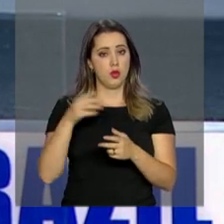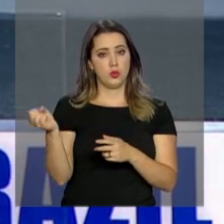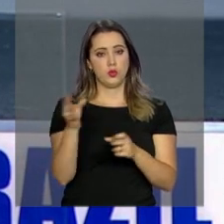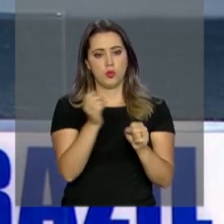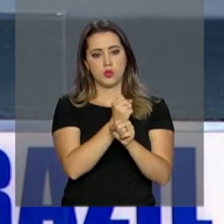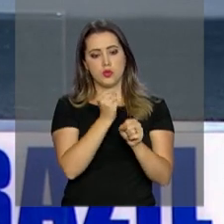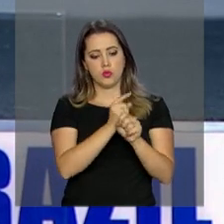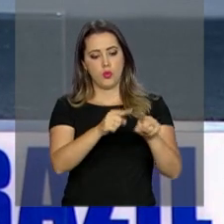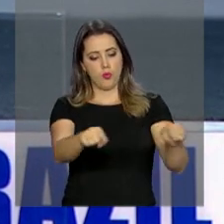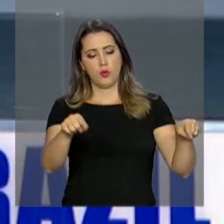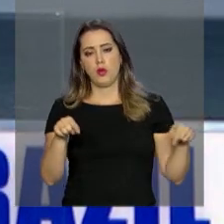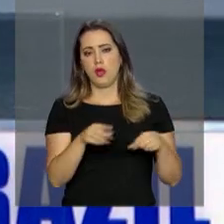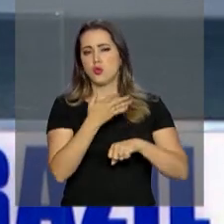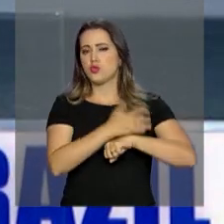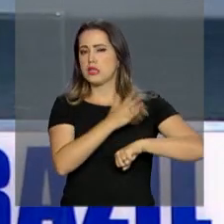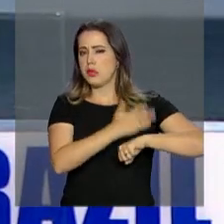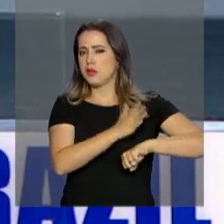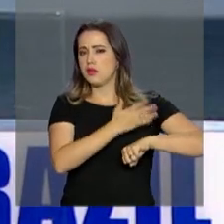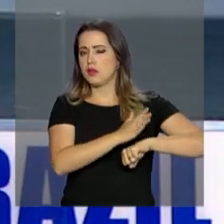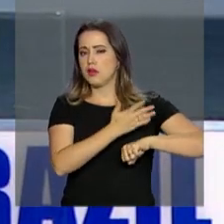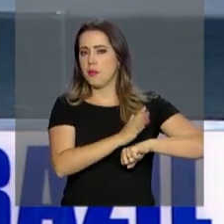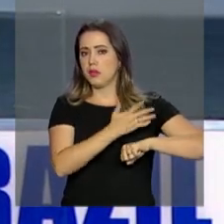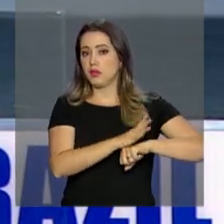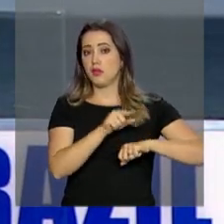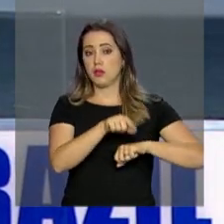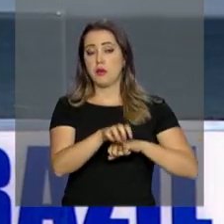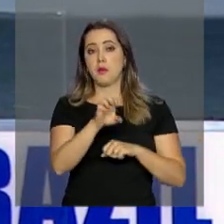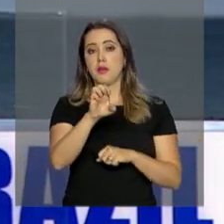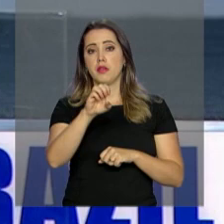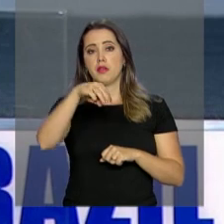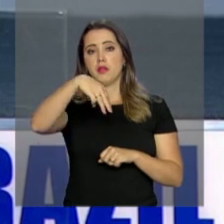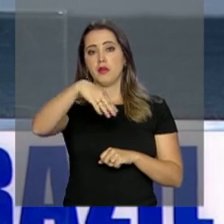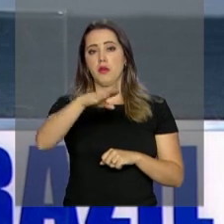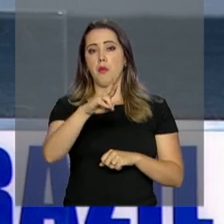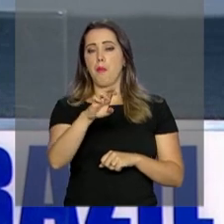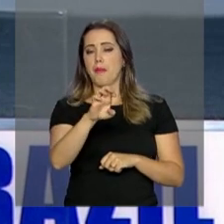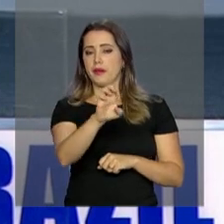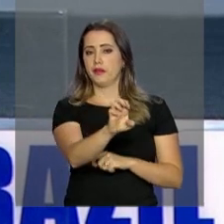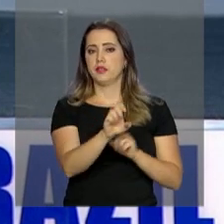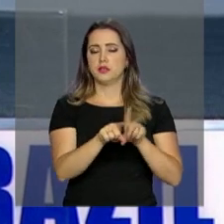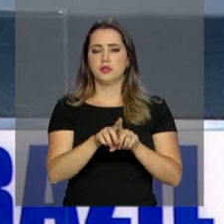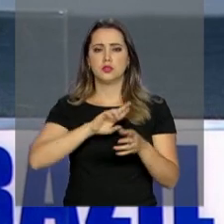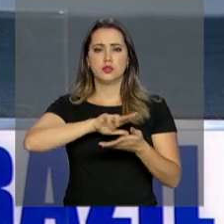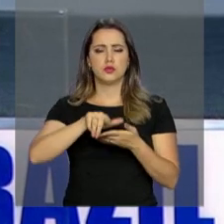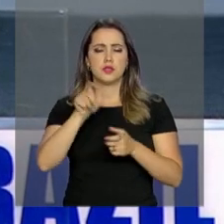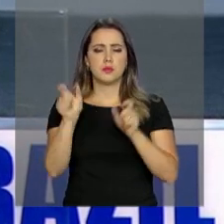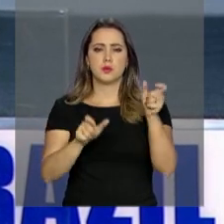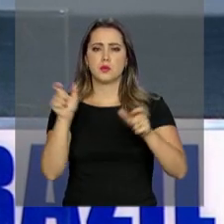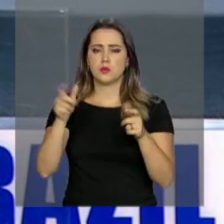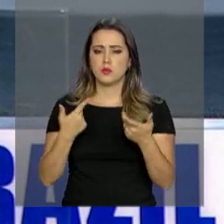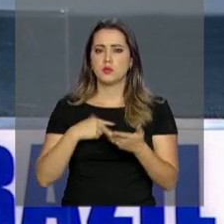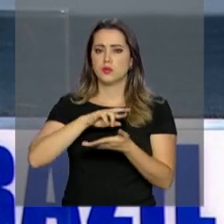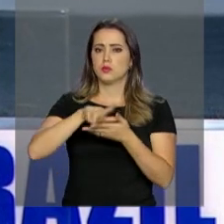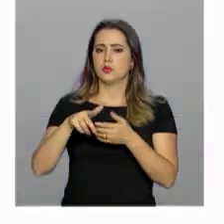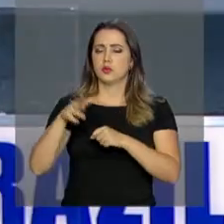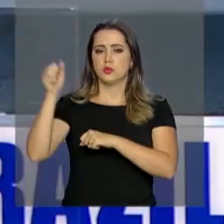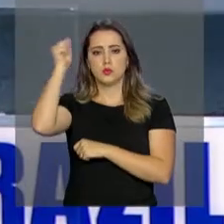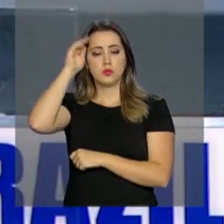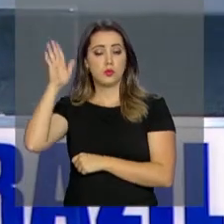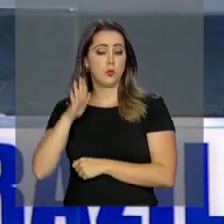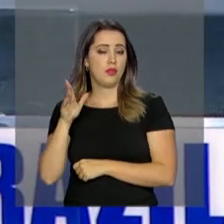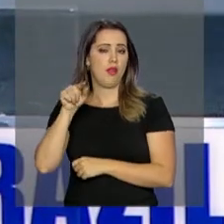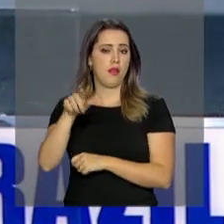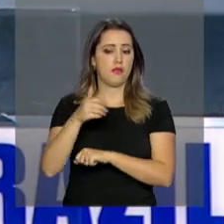equipamentos de última geração, o centro formará, a cada ano, milhares de profissionais em toda a África.